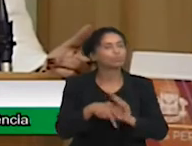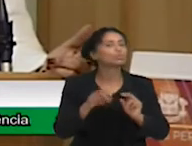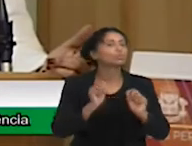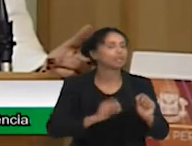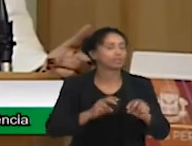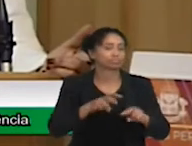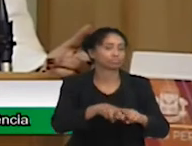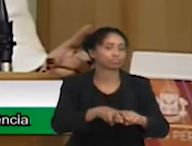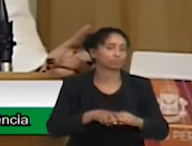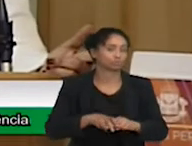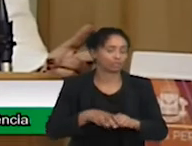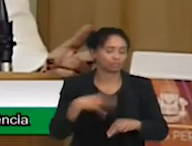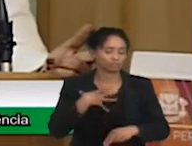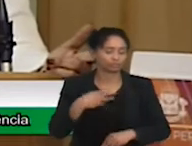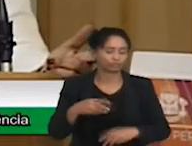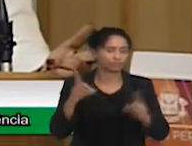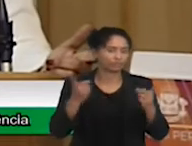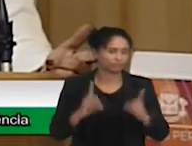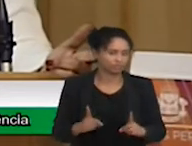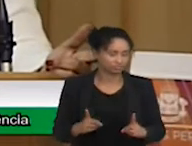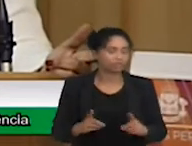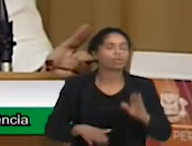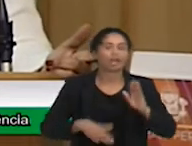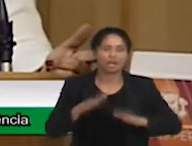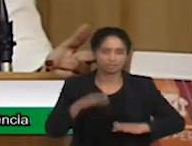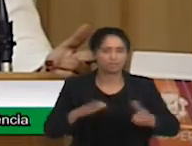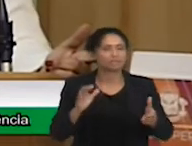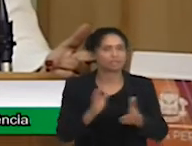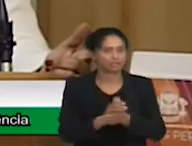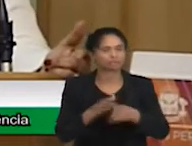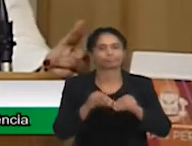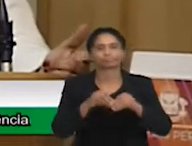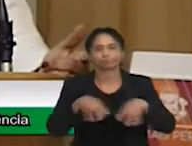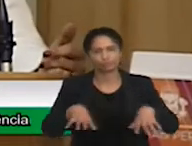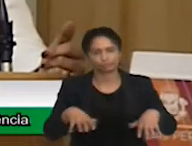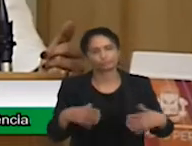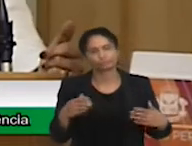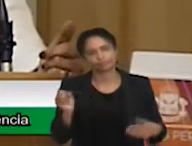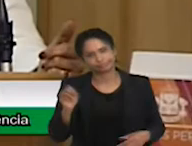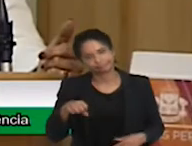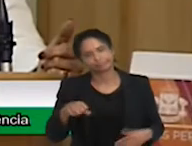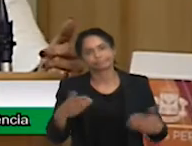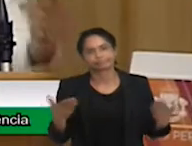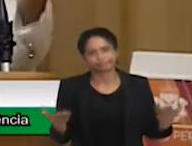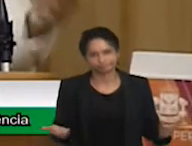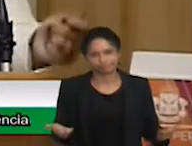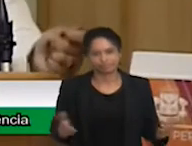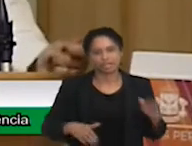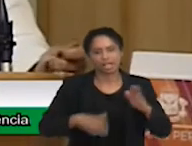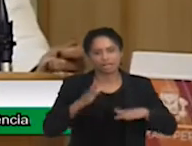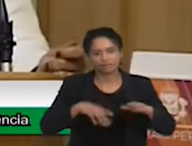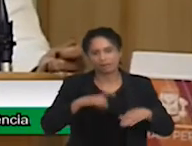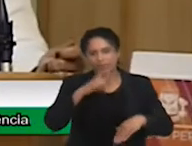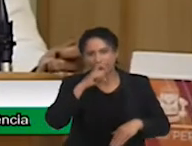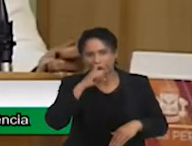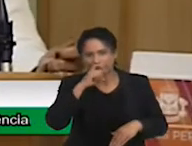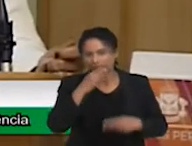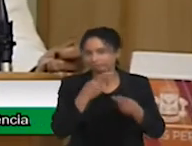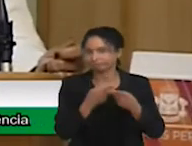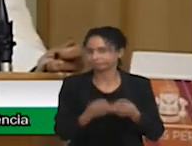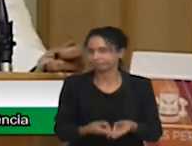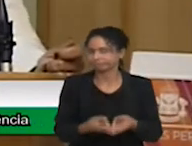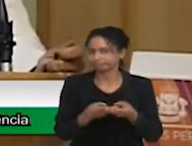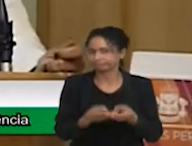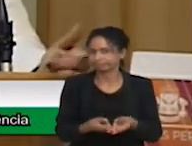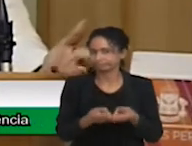isso tem um peso, sim, no casamento, o Sidmar, como pai e ativista, ele sabe